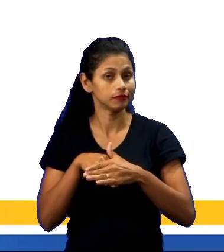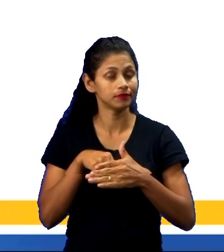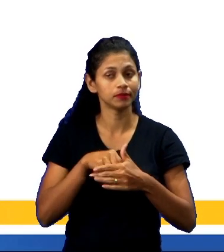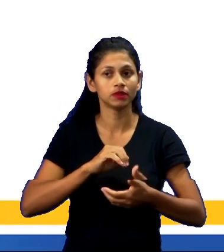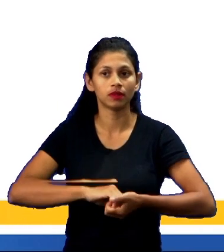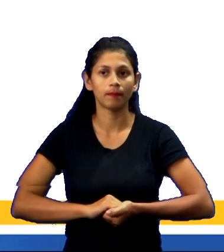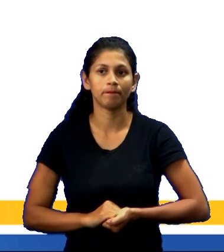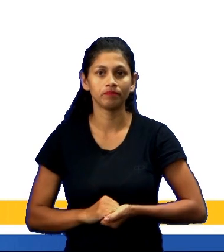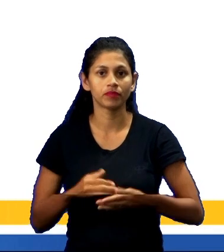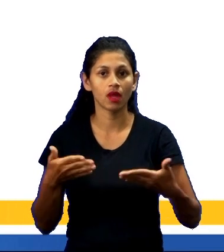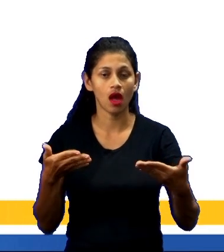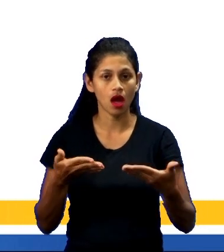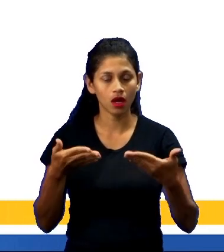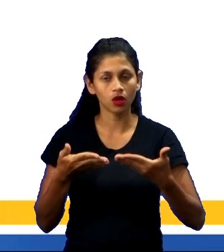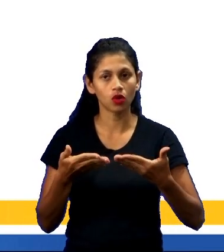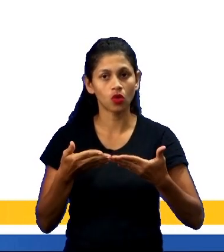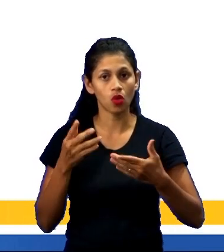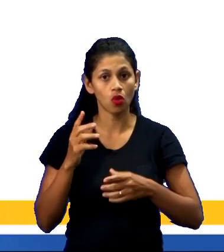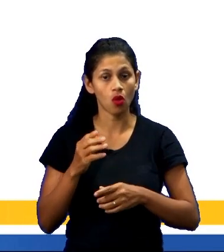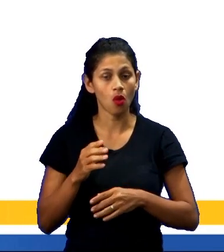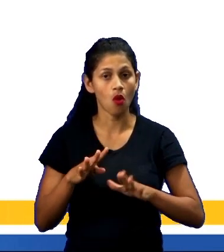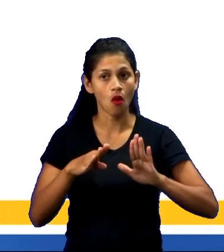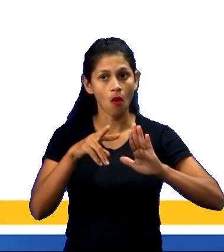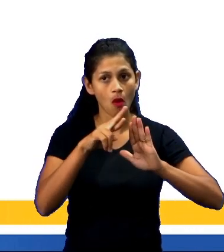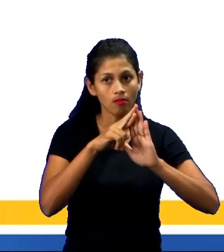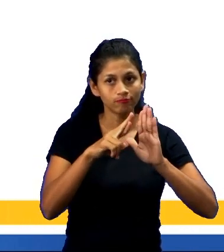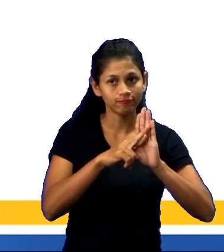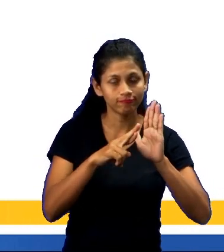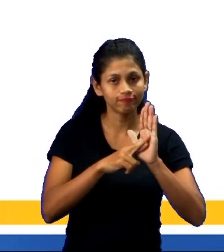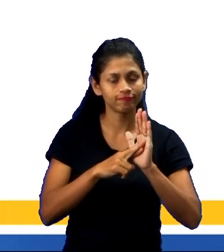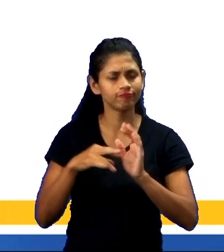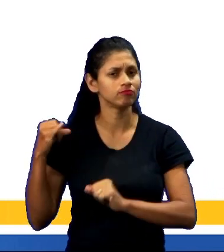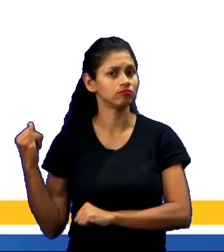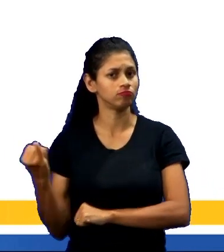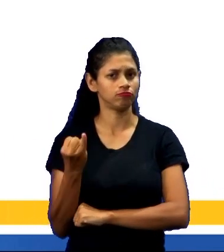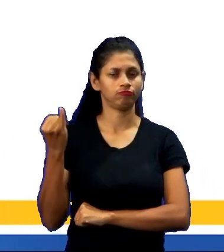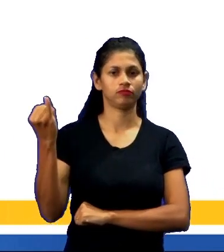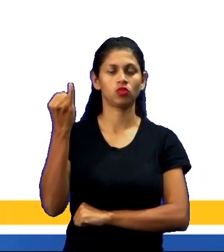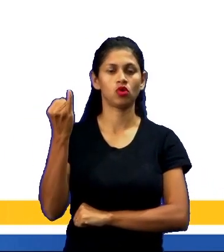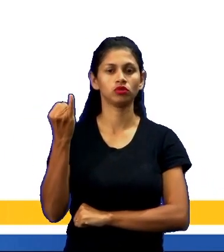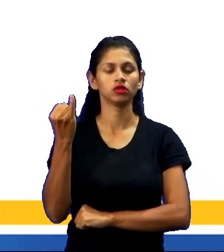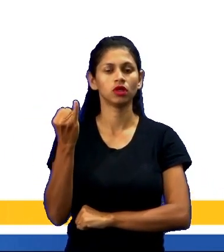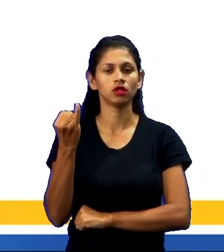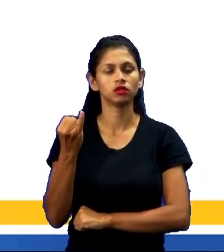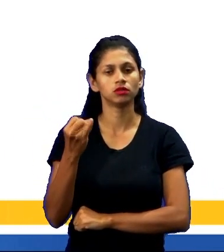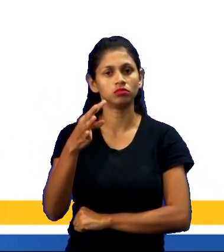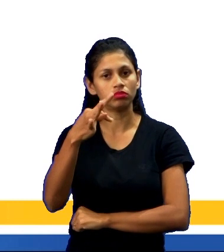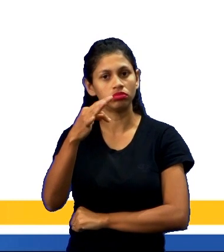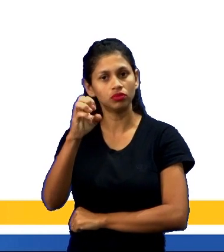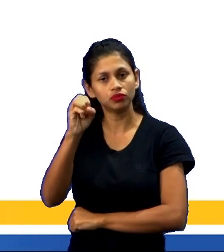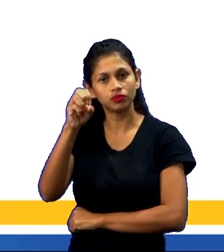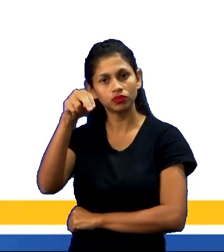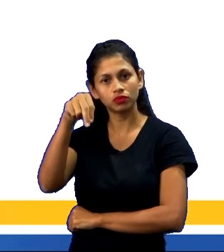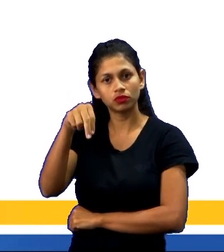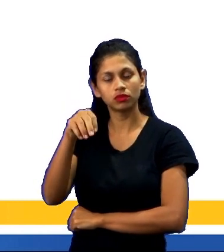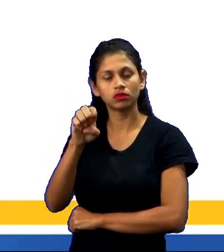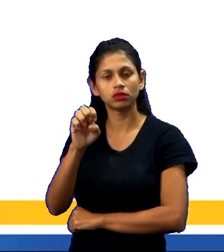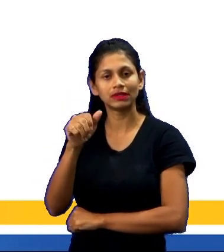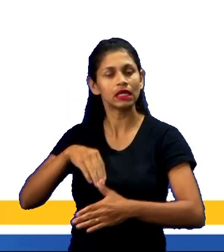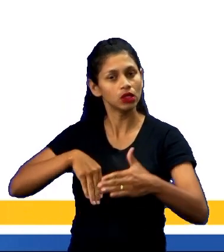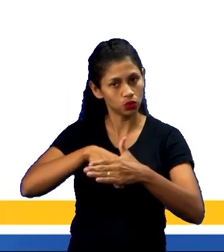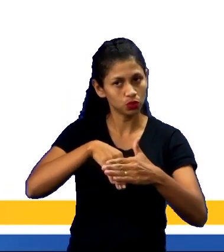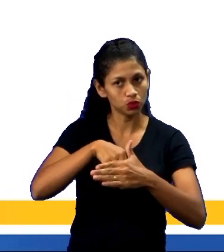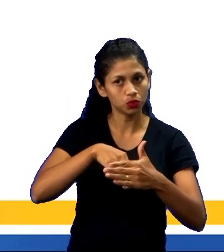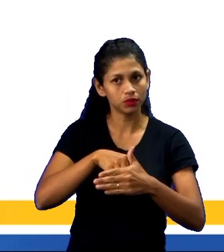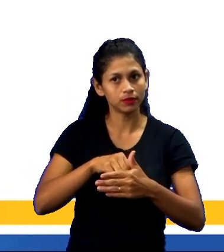regra, pois a regra é clara, o regulamento é essencial para a realização de um torneio. Esse tipo de documento deve ser conhecido por